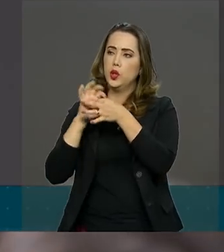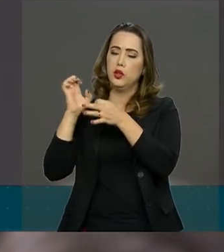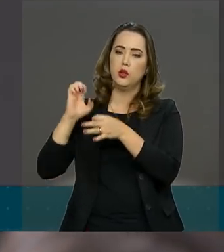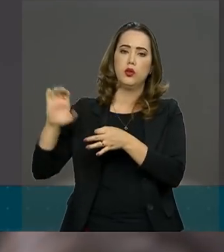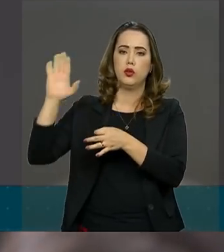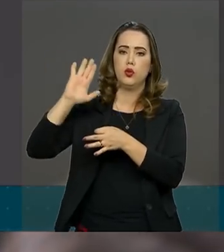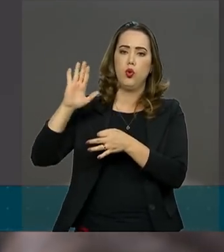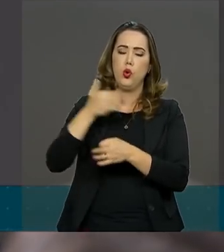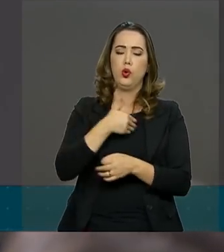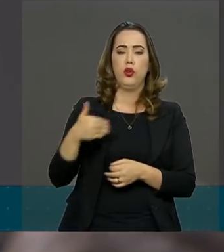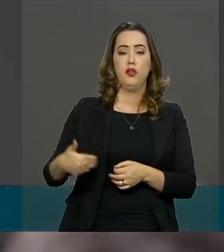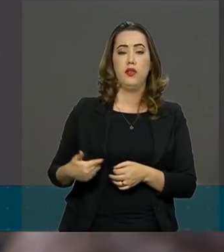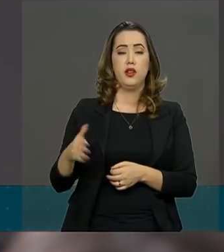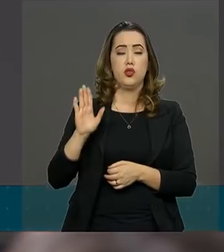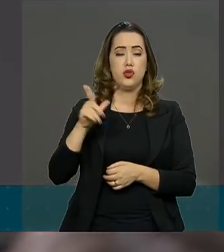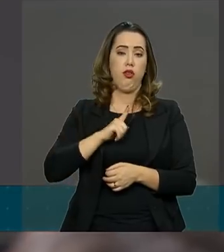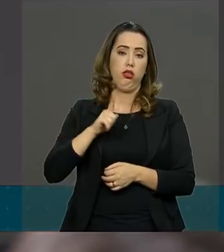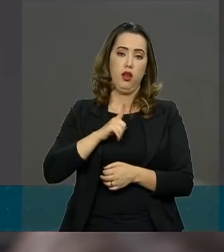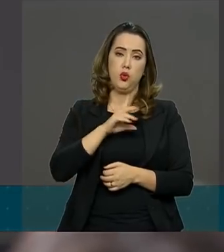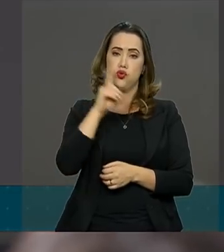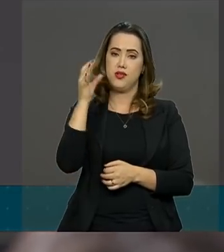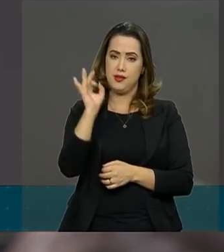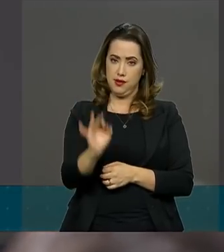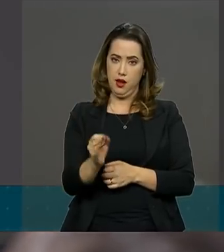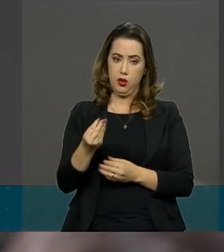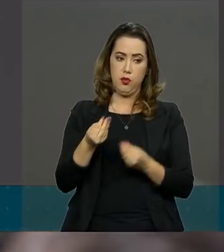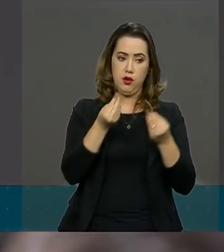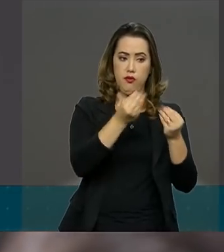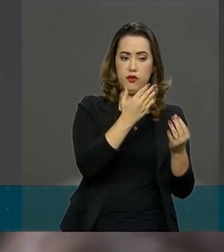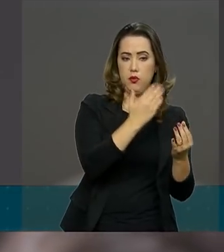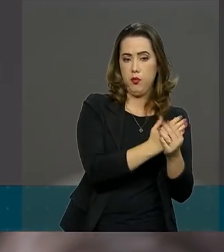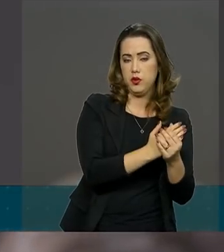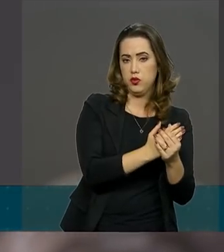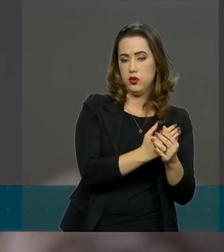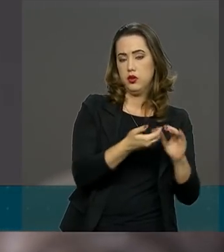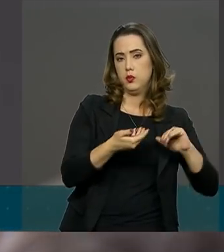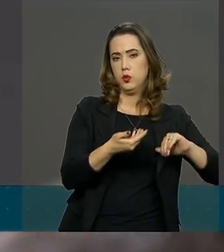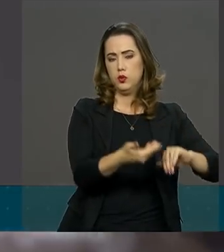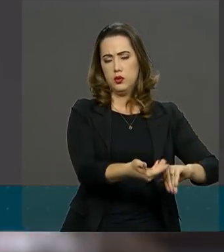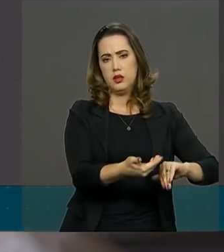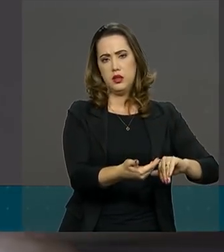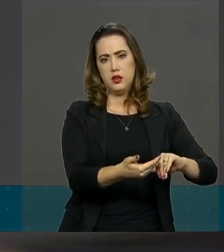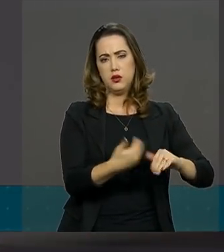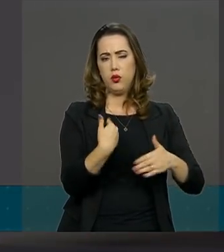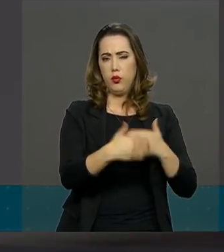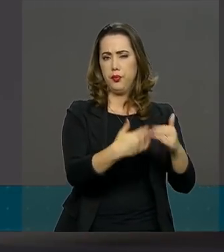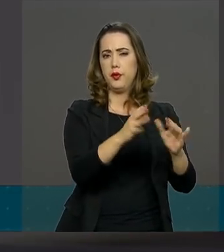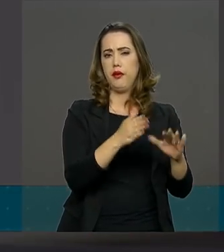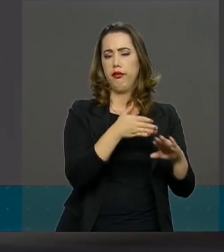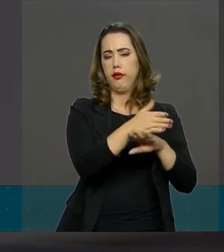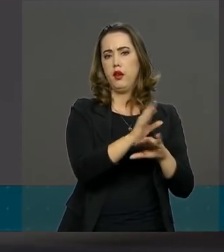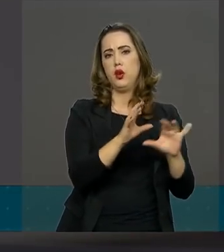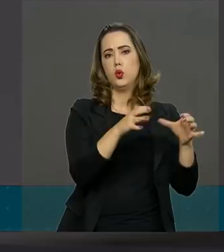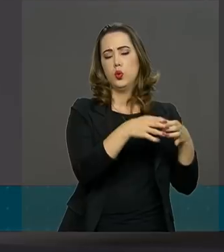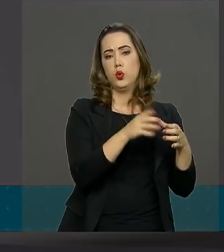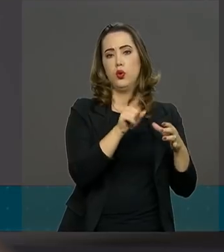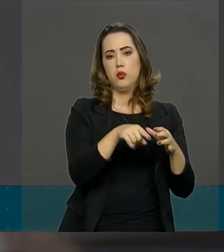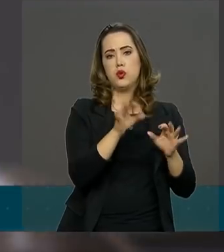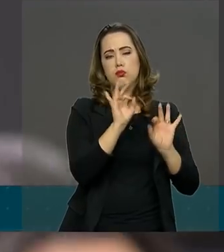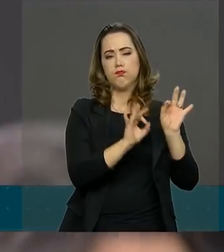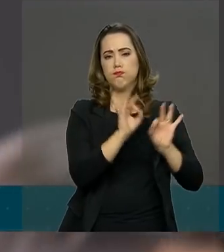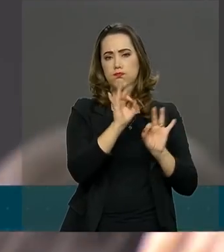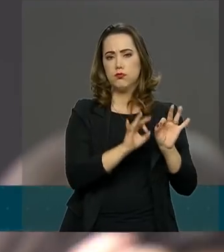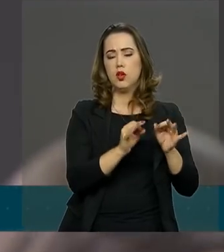o governo já tem uma data para mandar o projeto para o Congresso, de ingressar no bloco, se já tem um